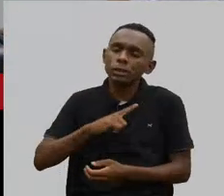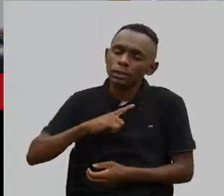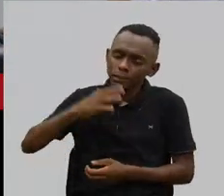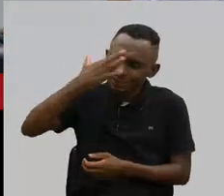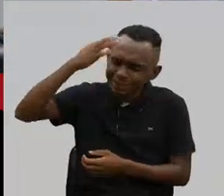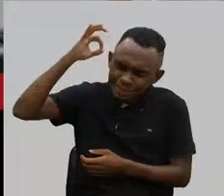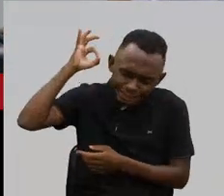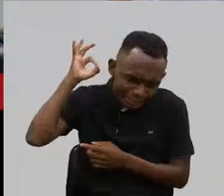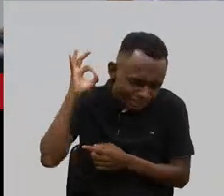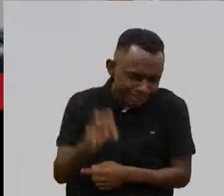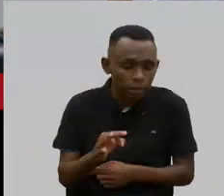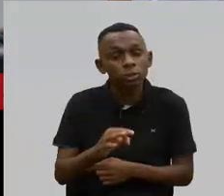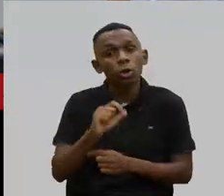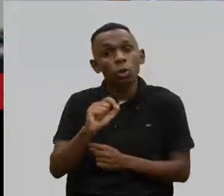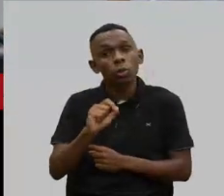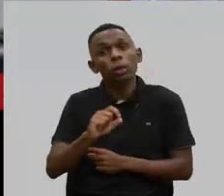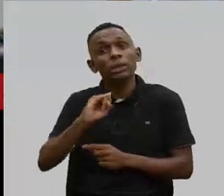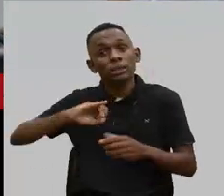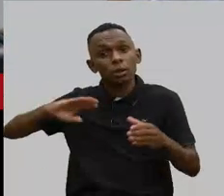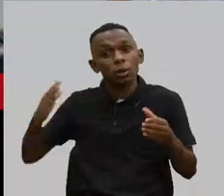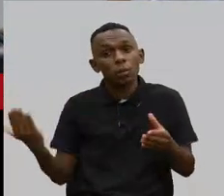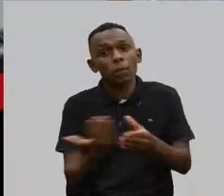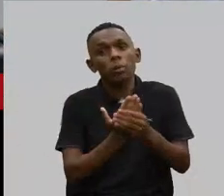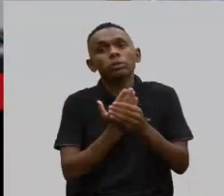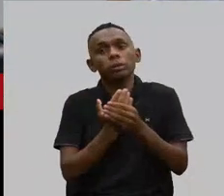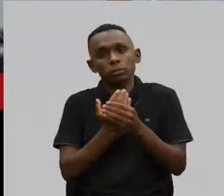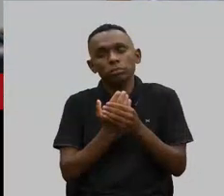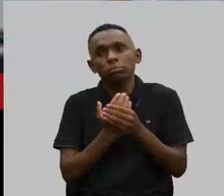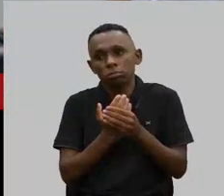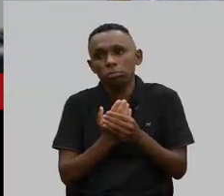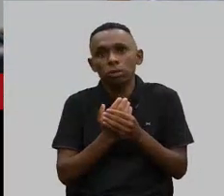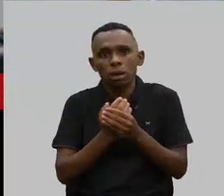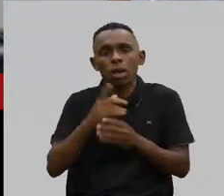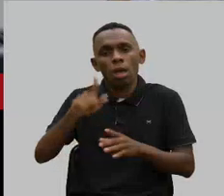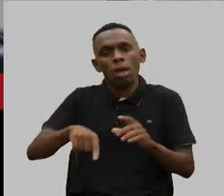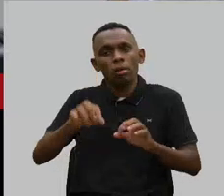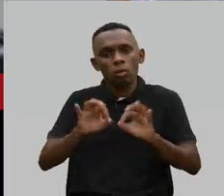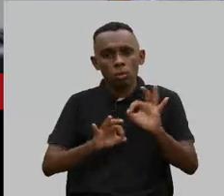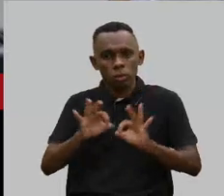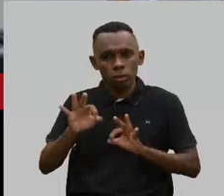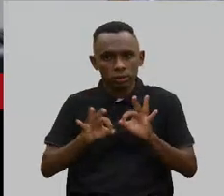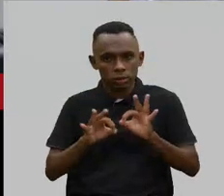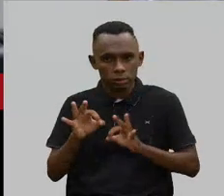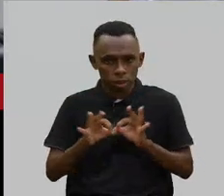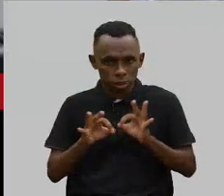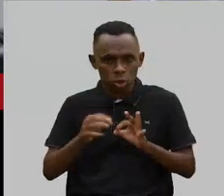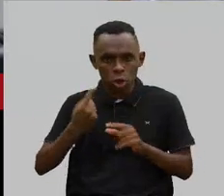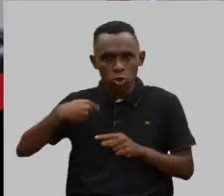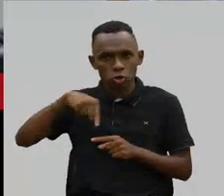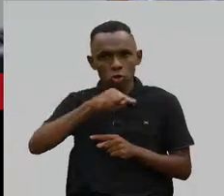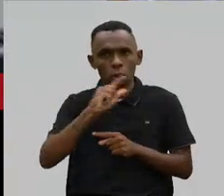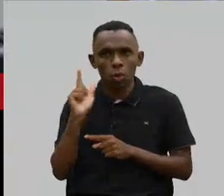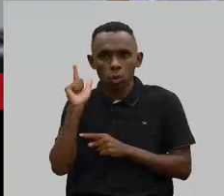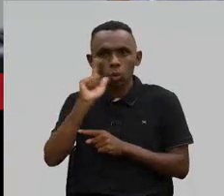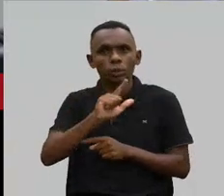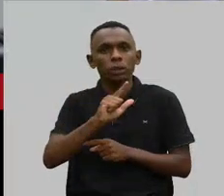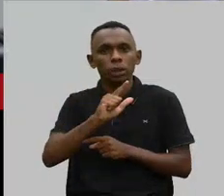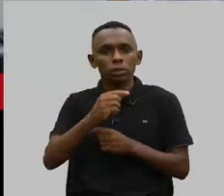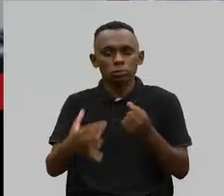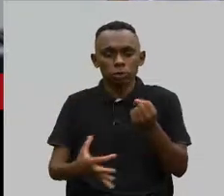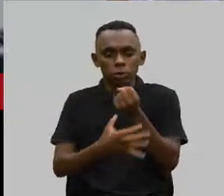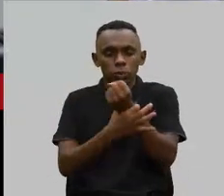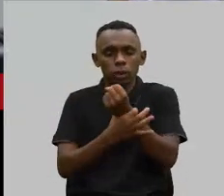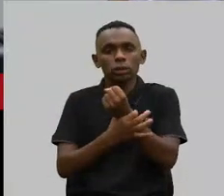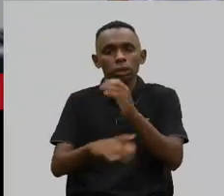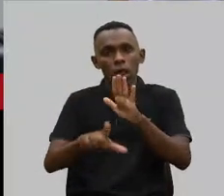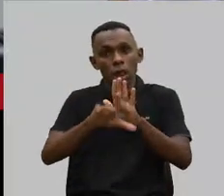absoluta se o processo é bem organizado, a gente consegue a garantia da lei.